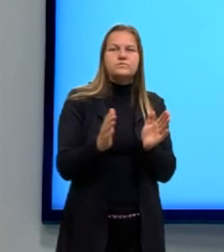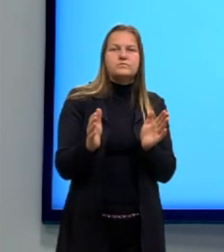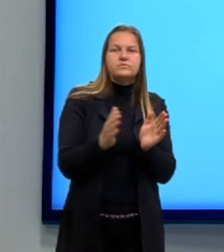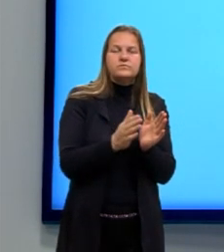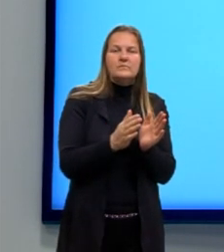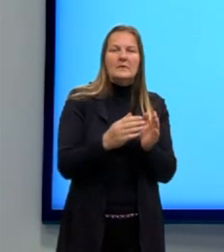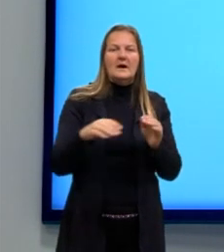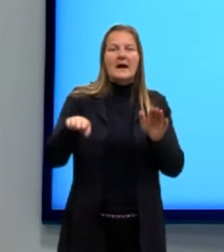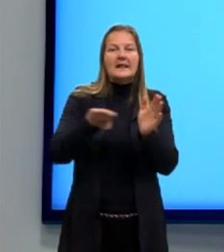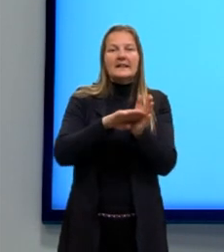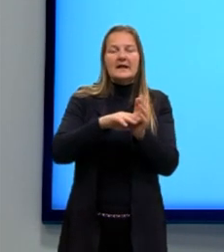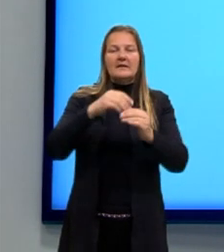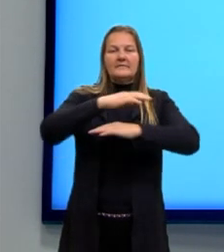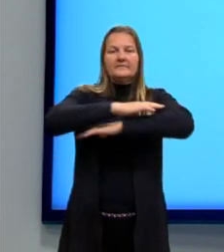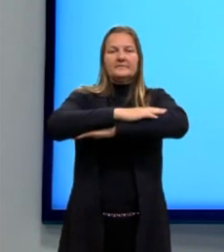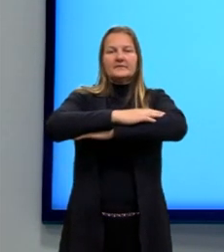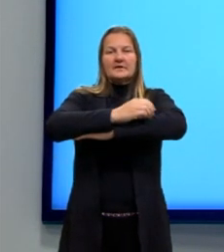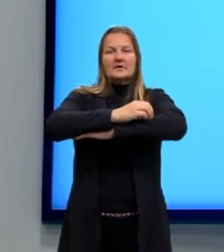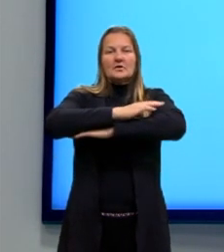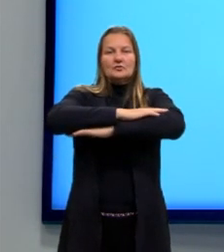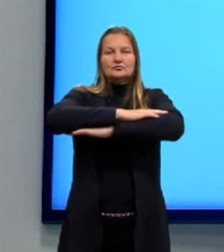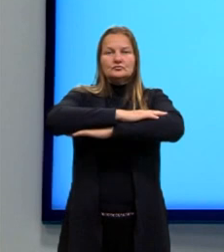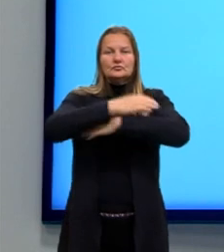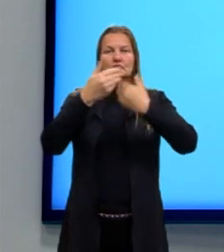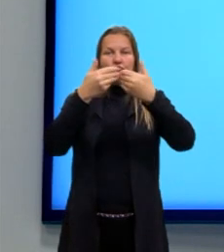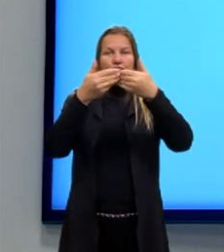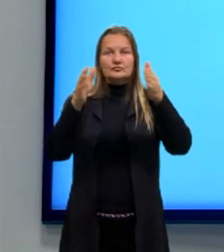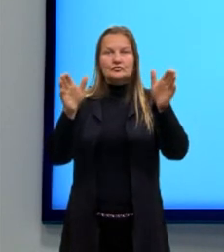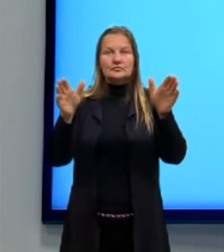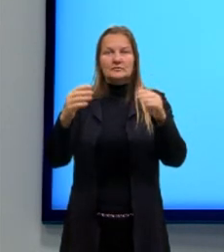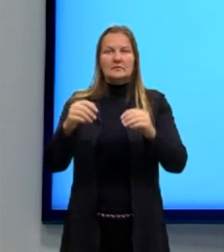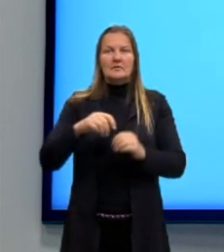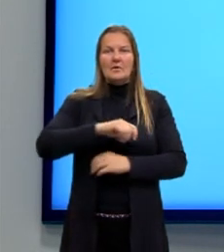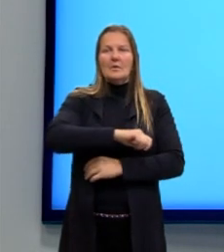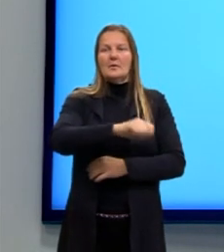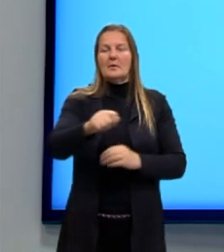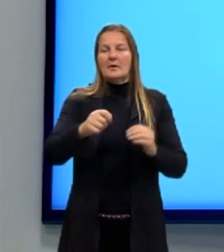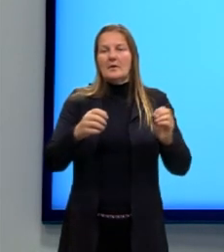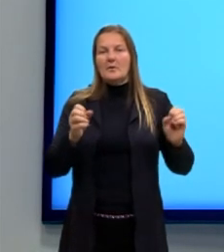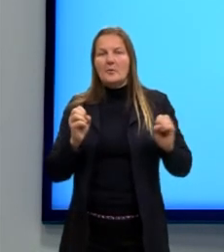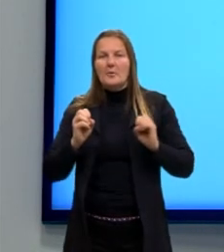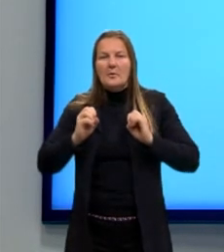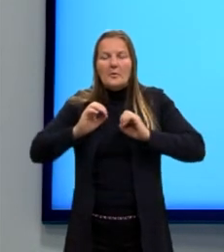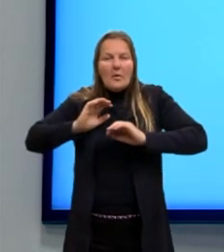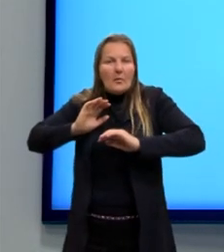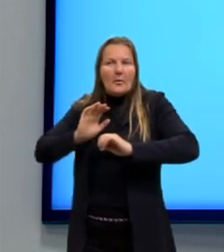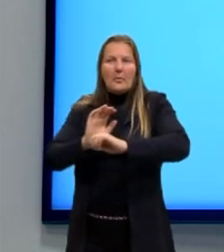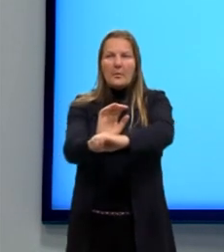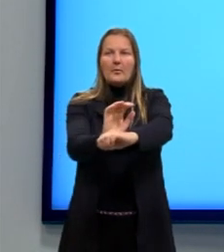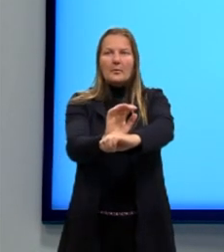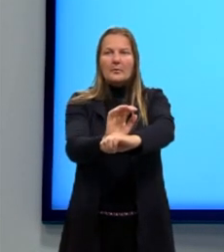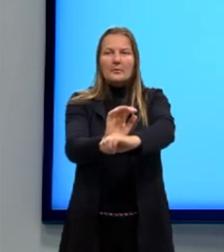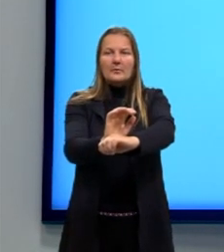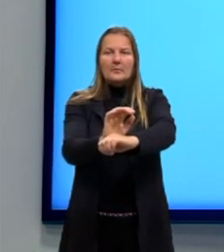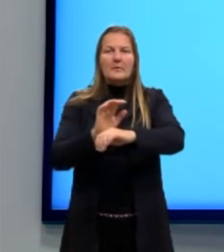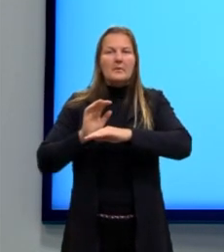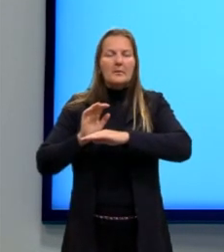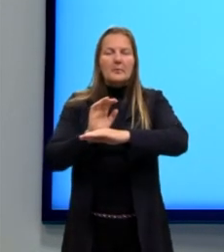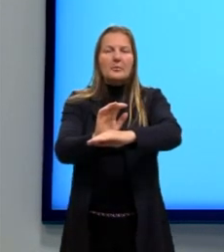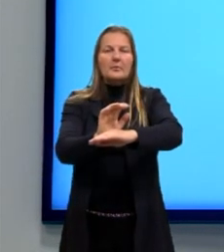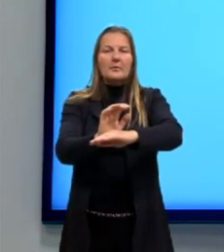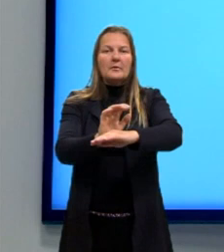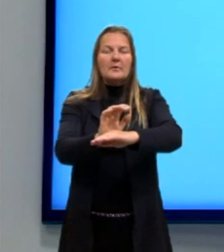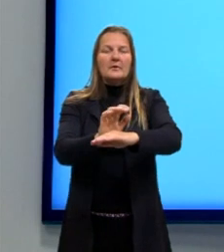janela. Digamos que eu abri a porta muito rápido e essa porta aqui é muito próxima dessa janela. E o que